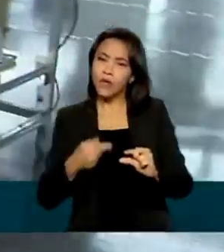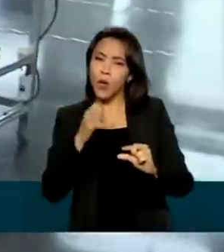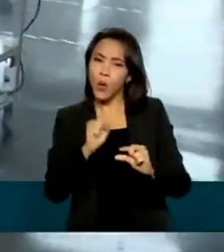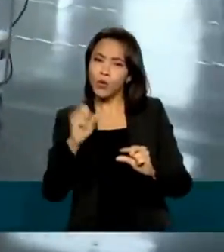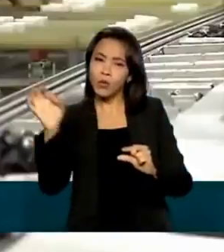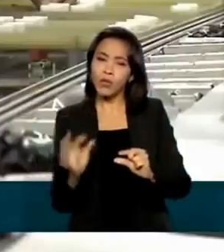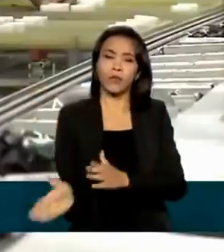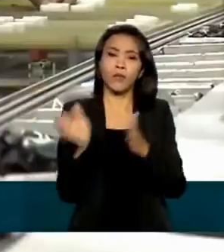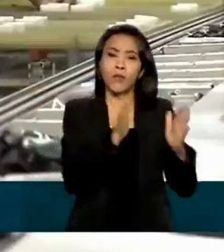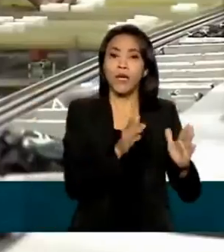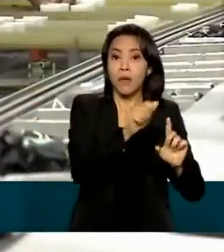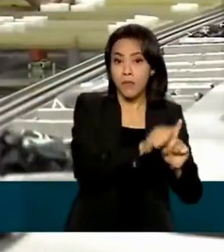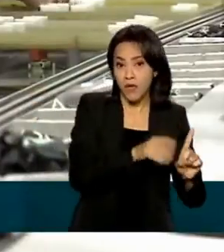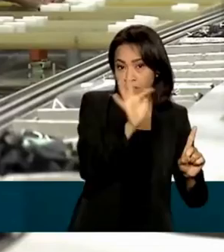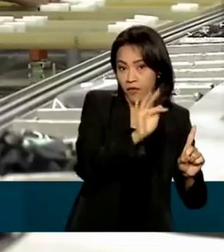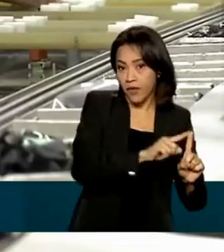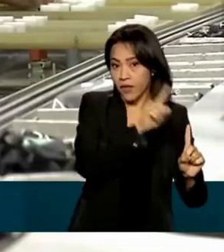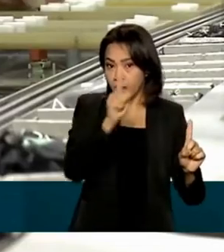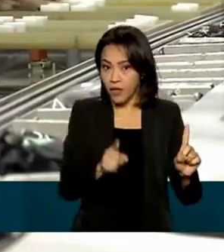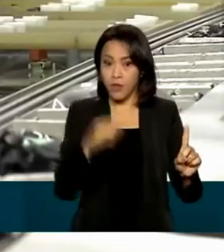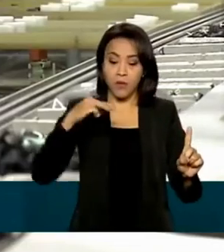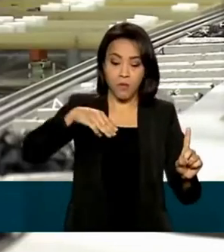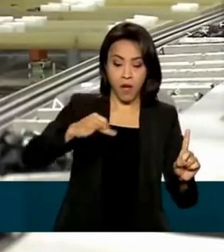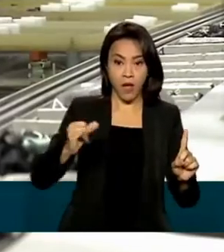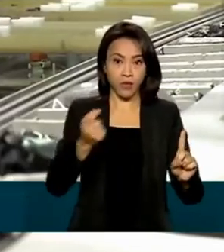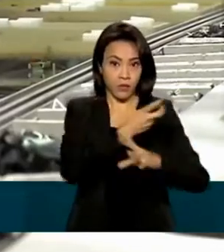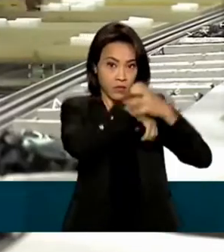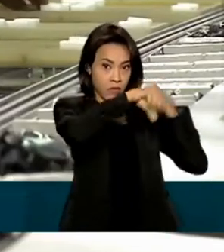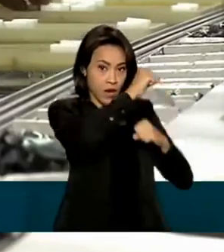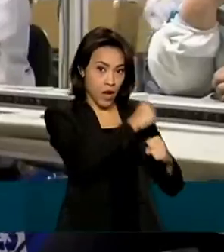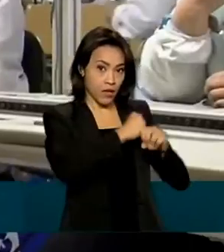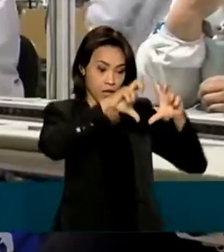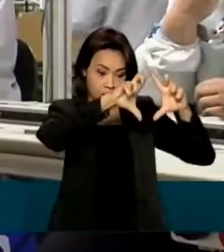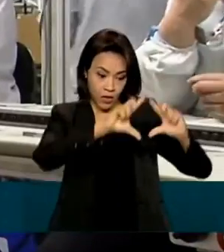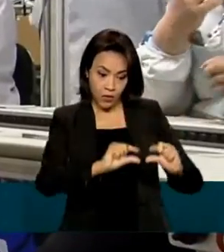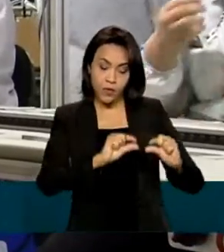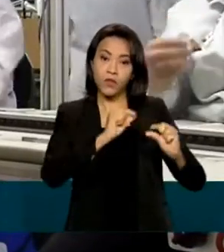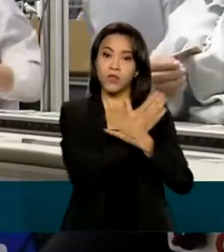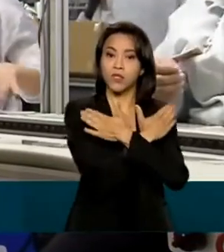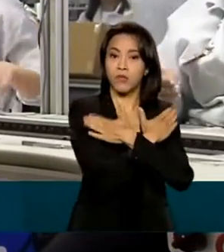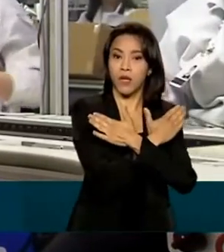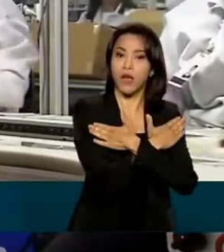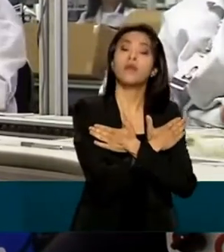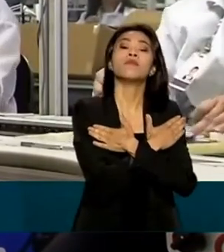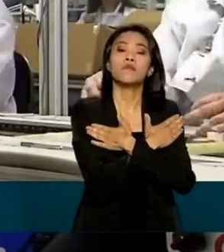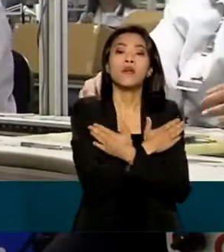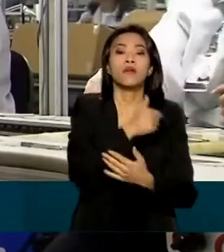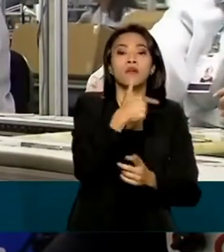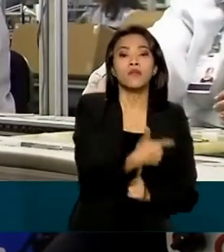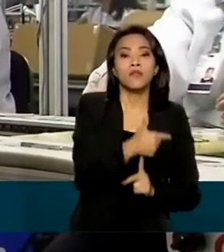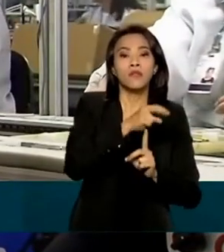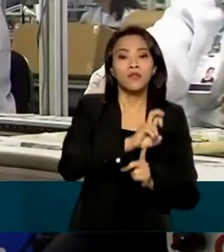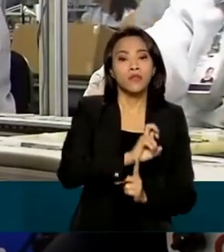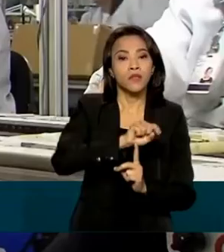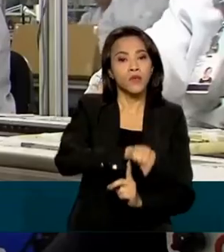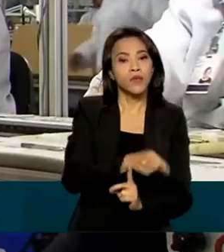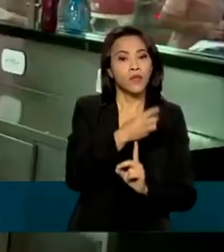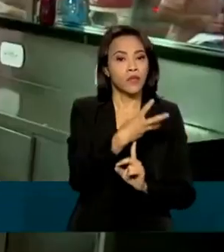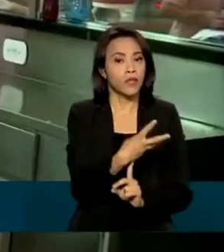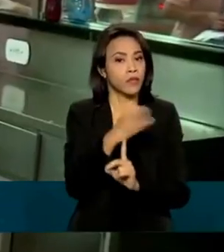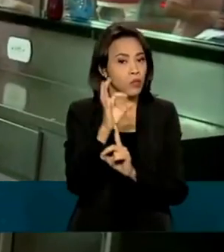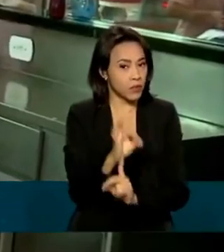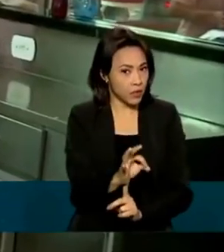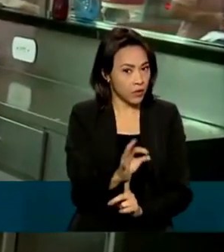com fevereiro, março e abril do ano passado, a redução de desempregados foi de 25,3%.